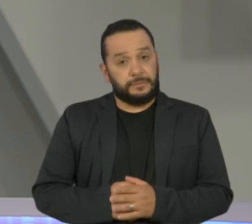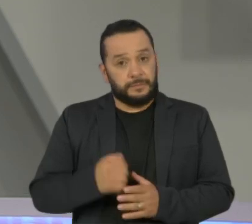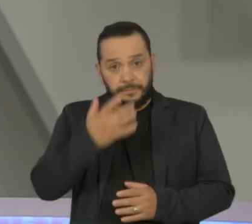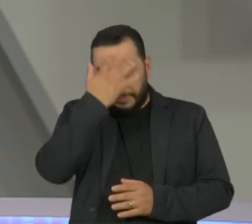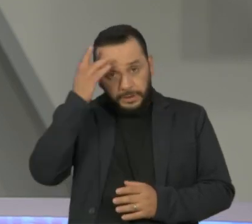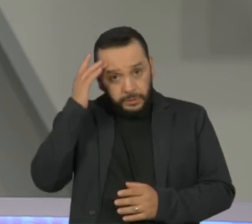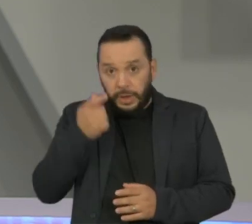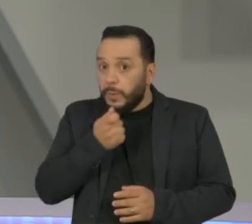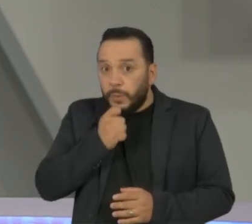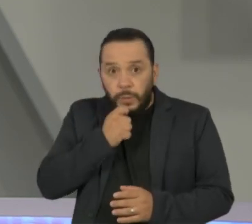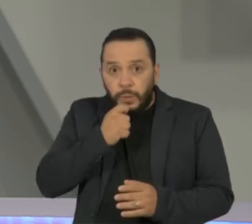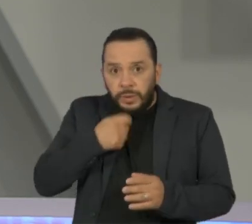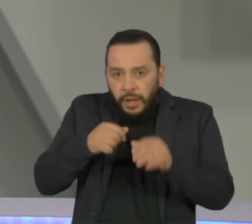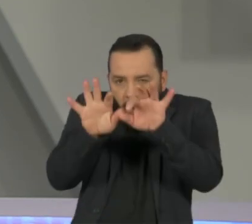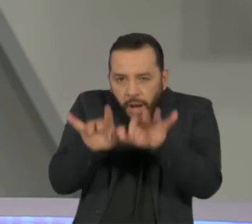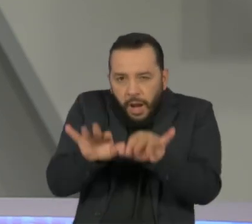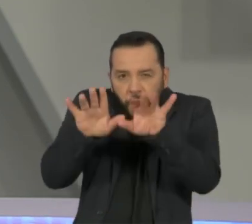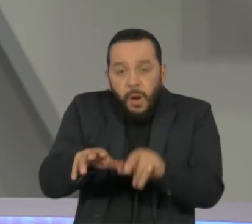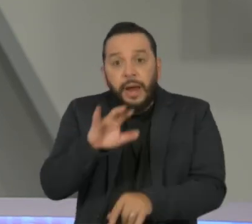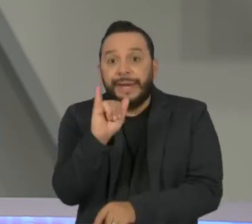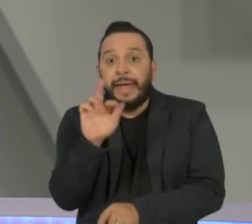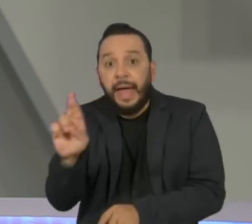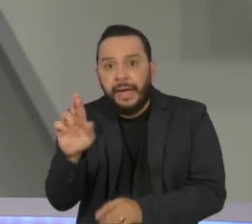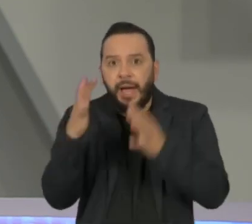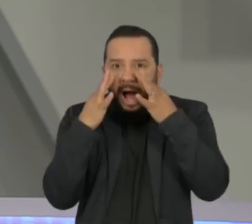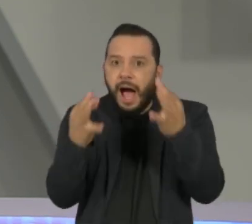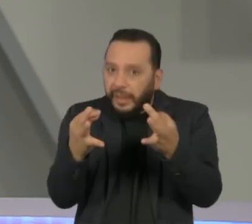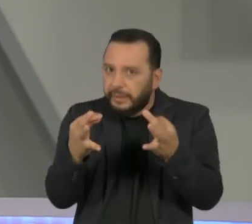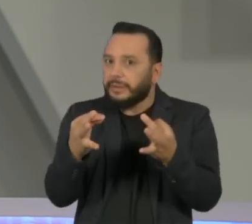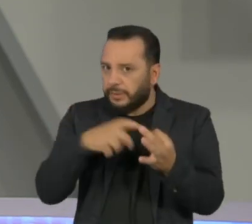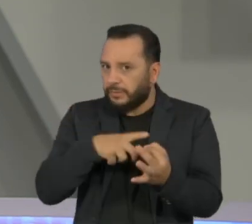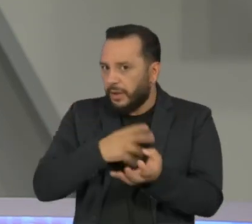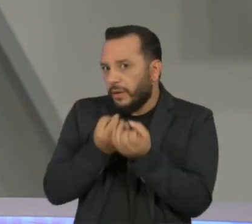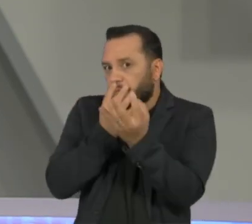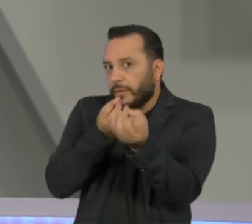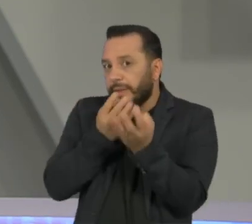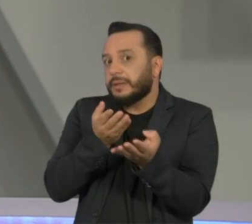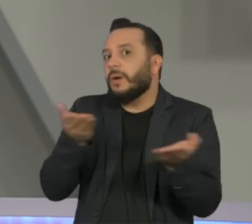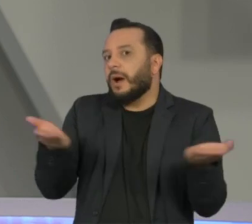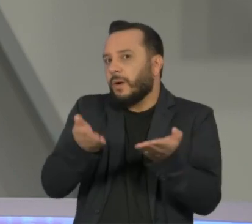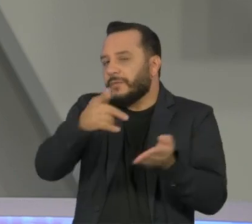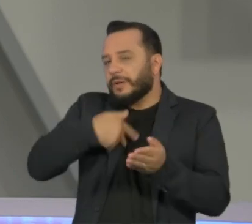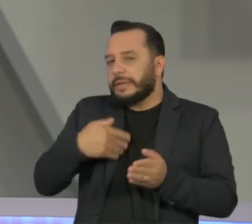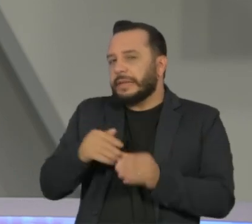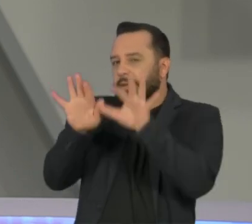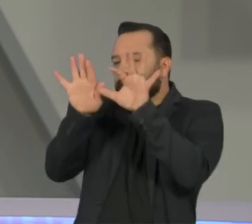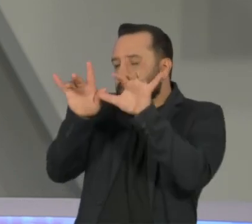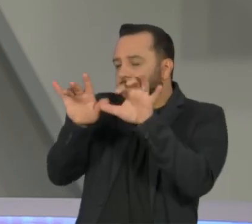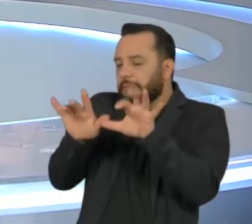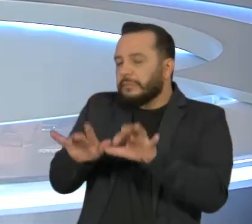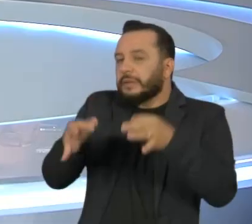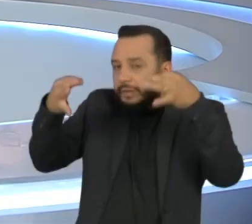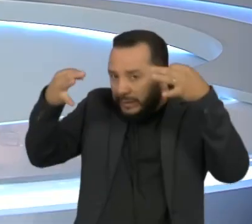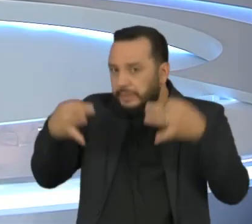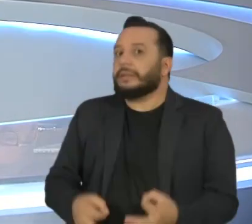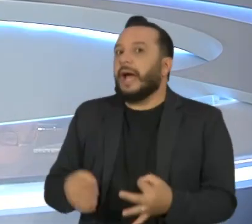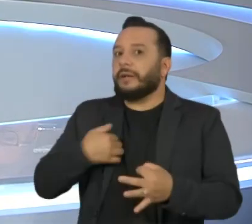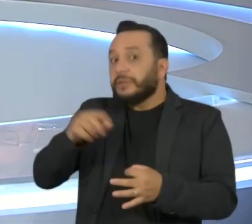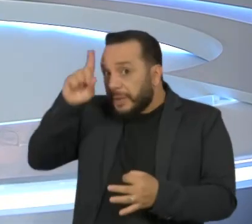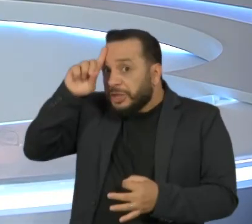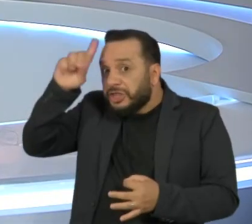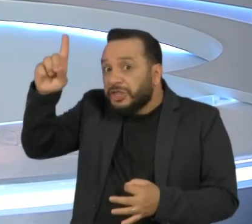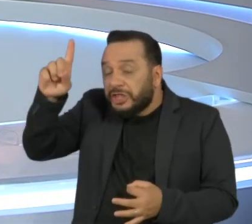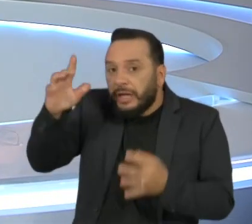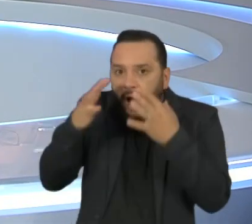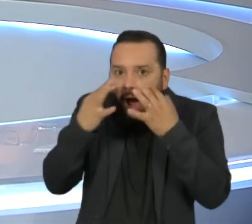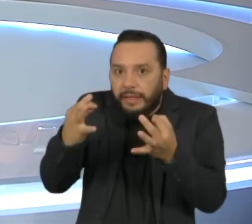Fez a declaração do imposto de renda, que a gente traz mais informações para preencher os dados corretamente e não perder o prazo. E quem nos